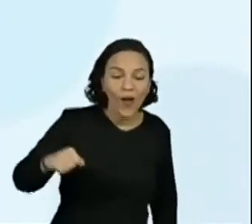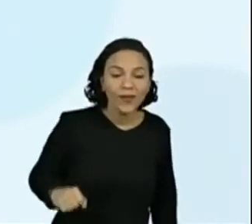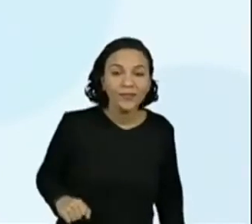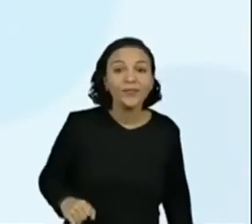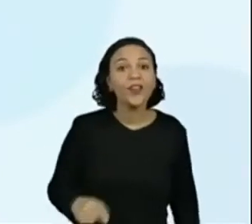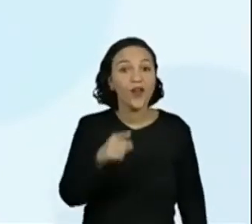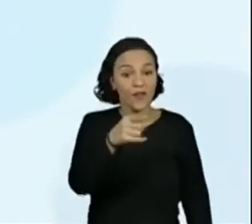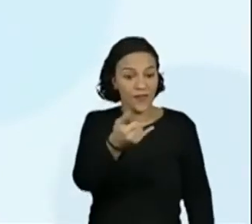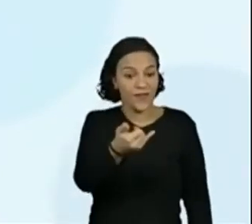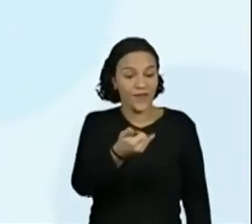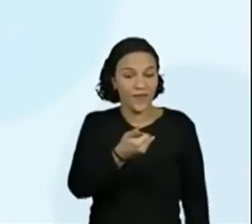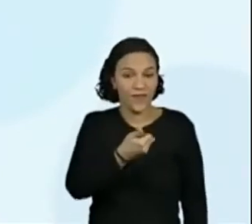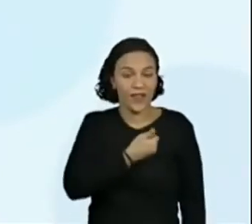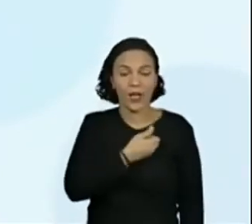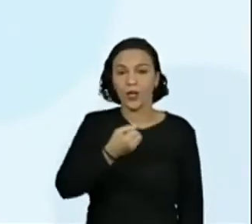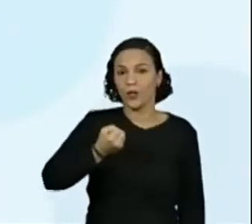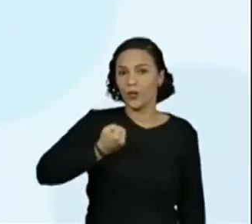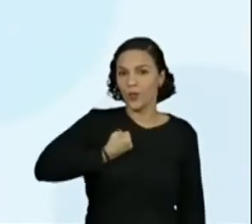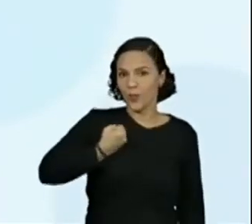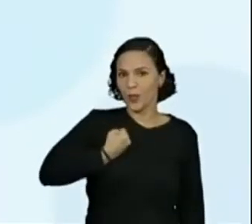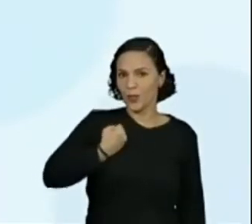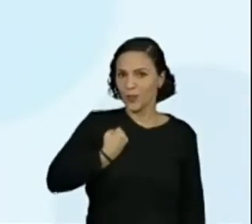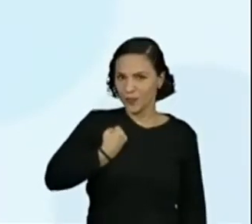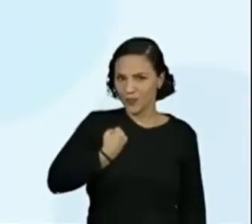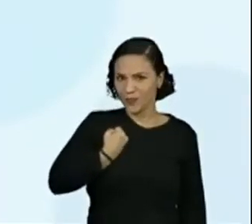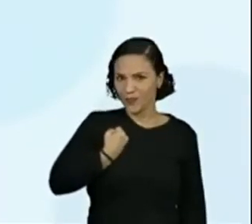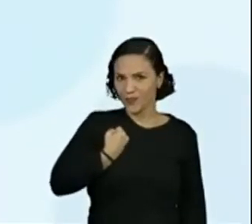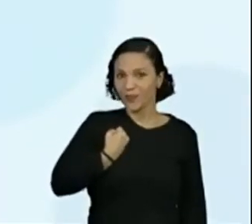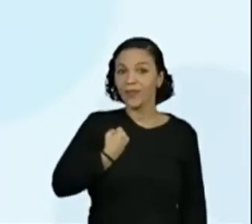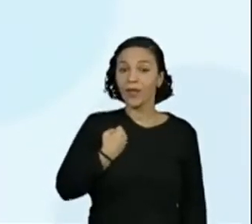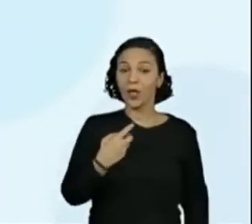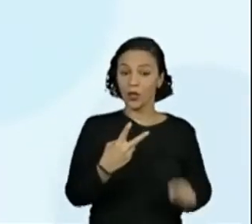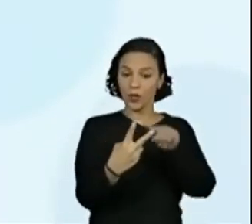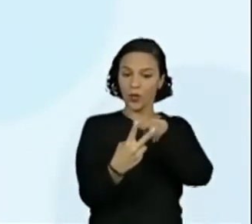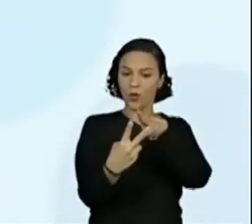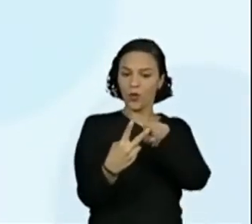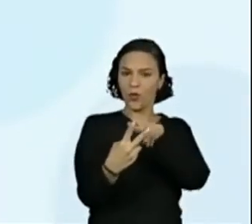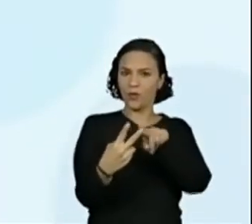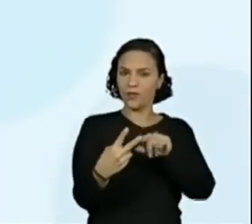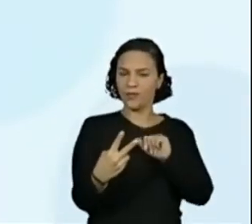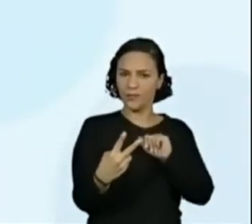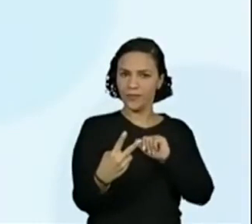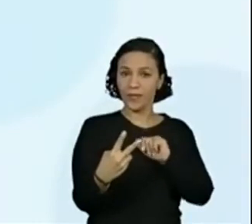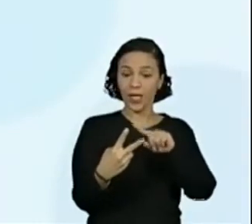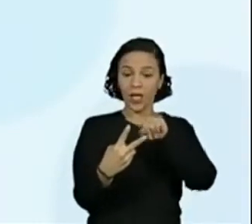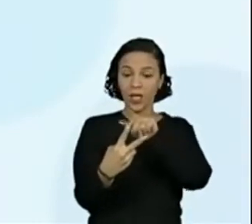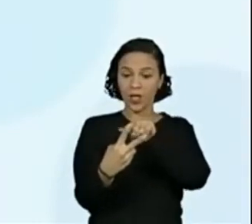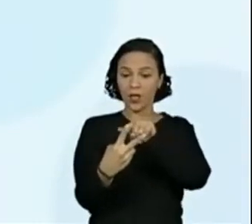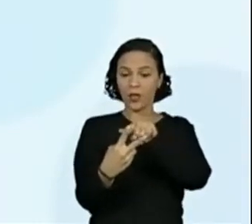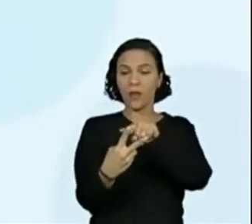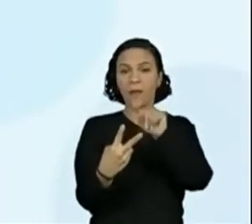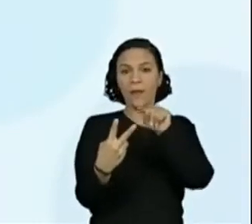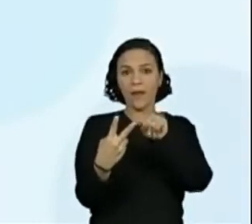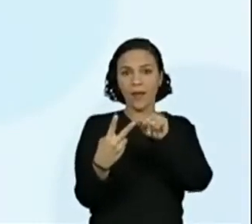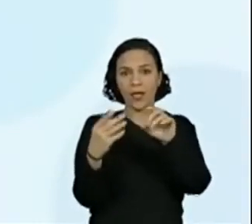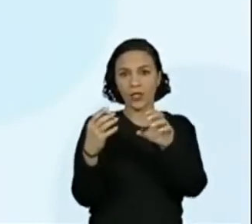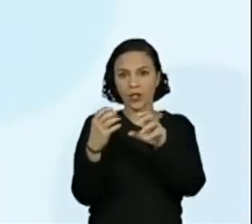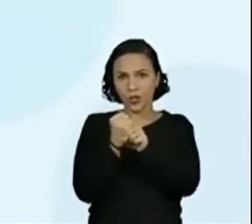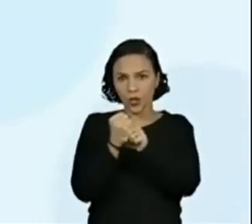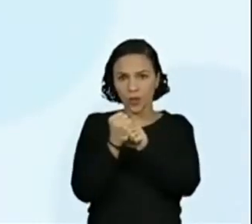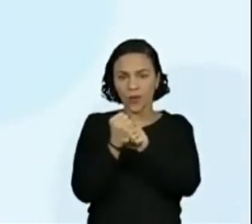números que somados resultassem no número 10. Será que é difícil?